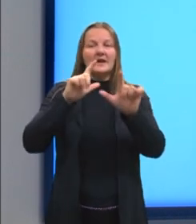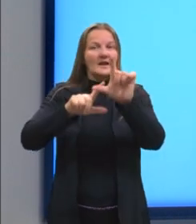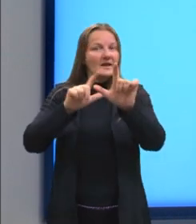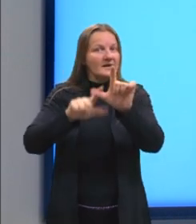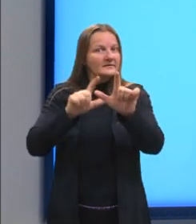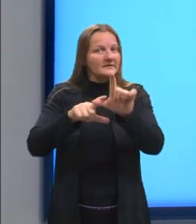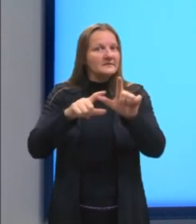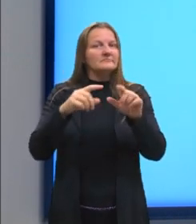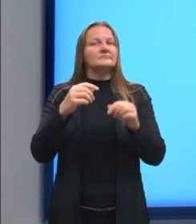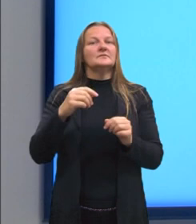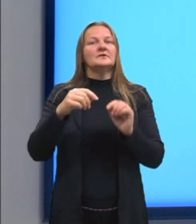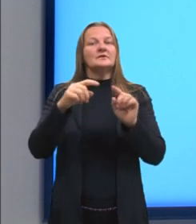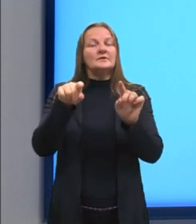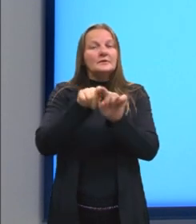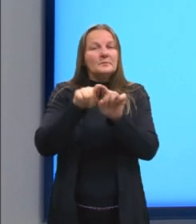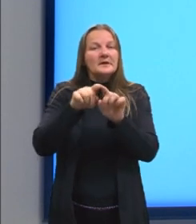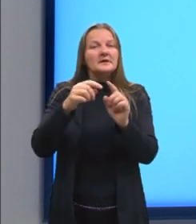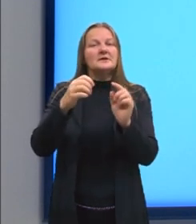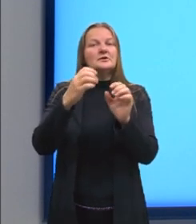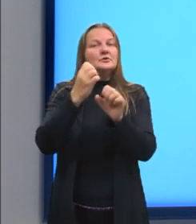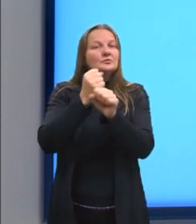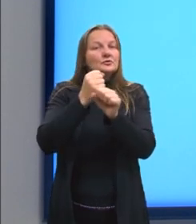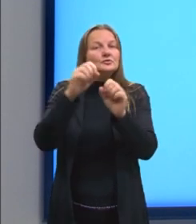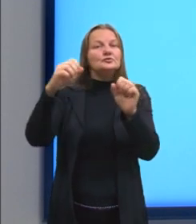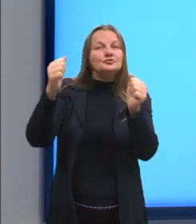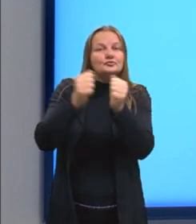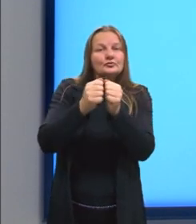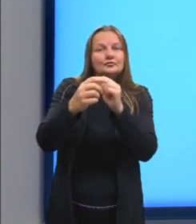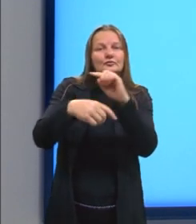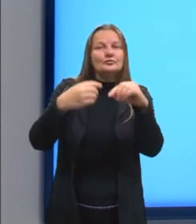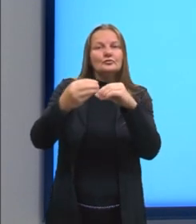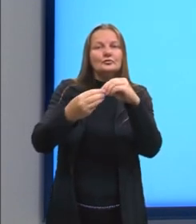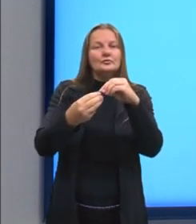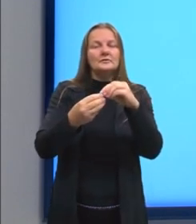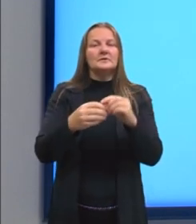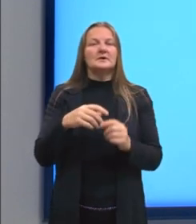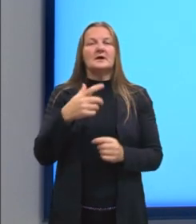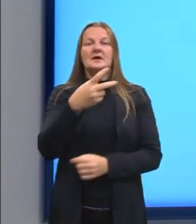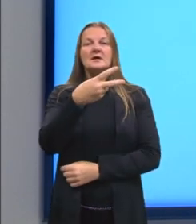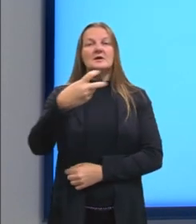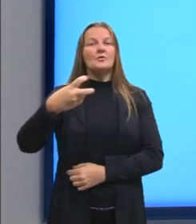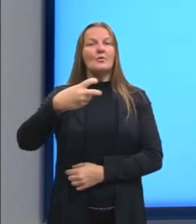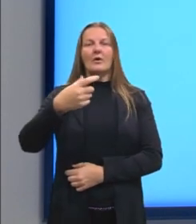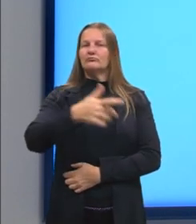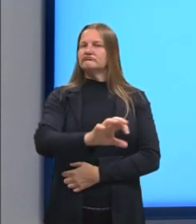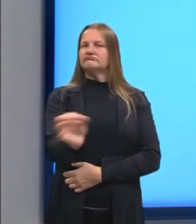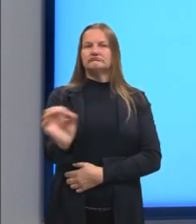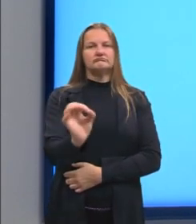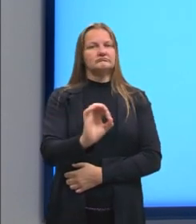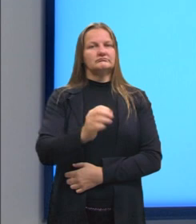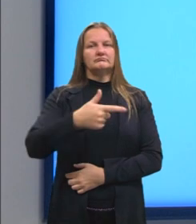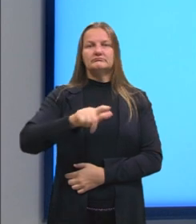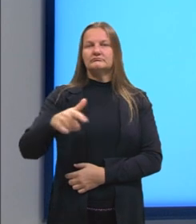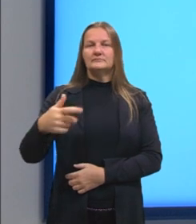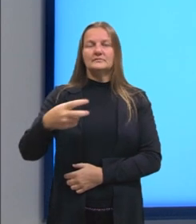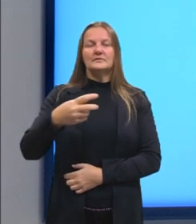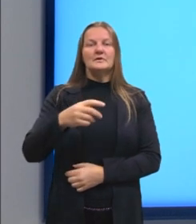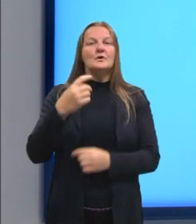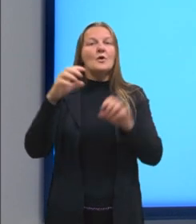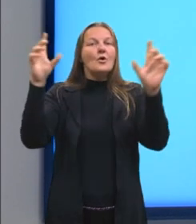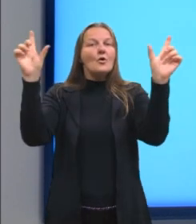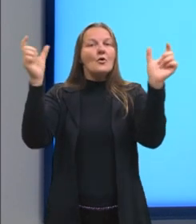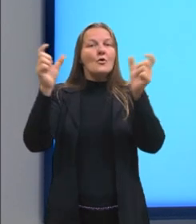letras e operações. Mas não temos igualdade. O que define a